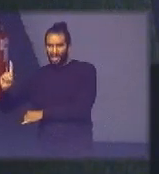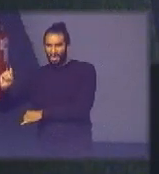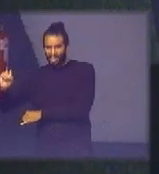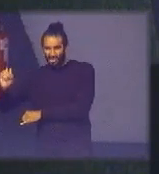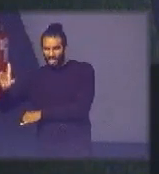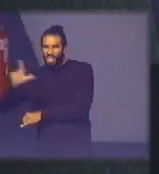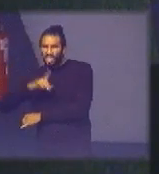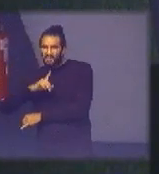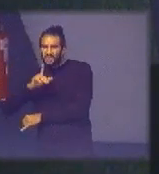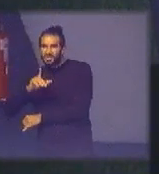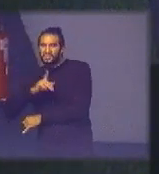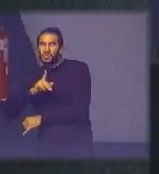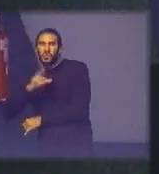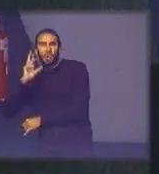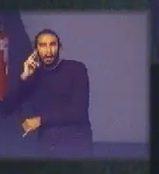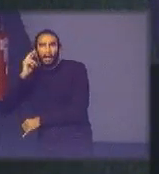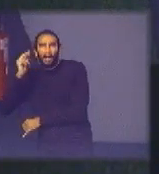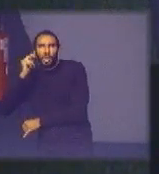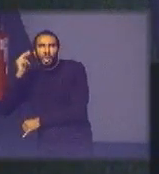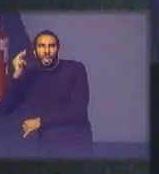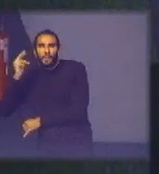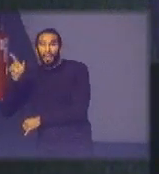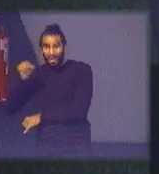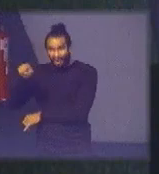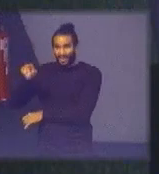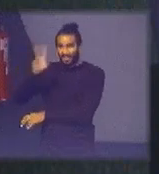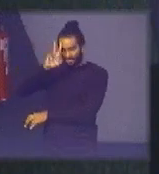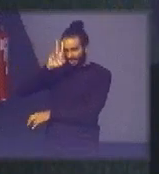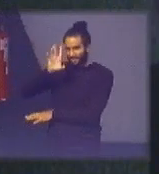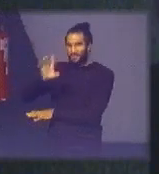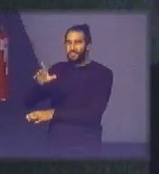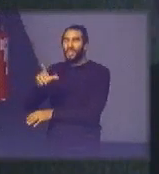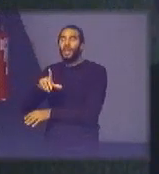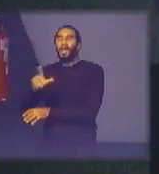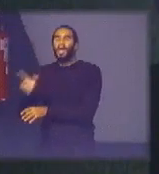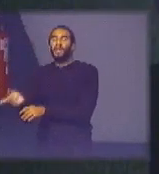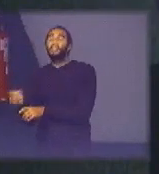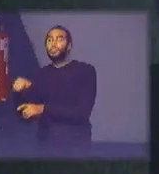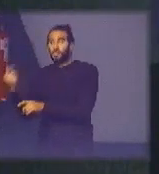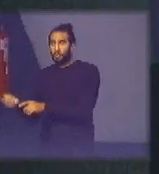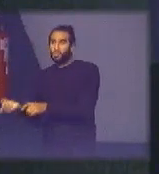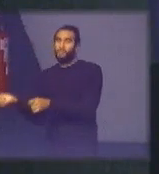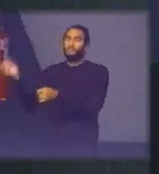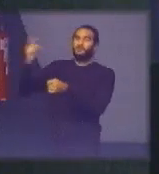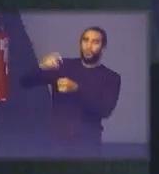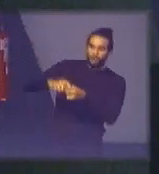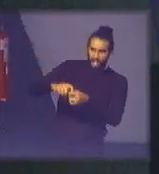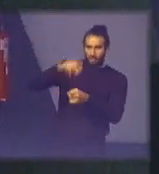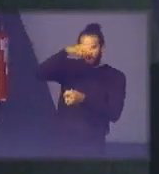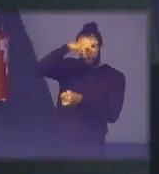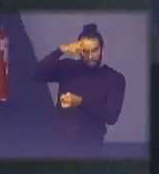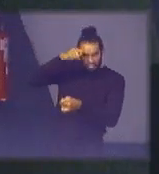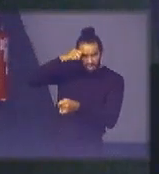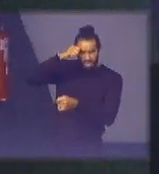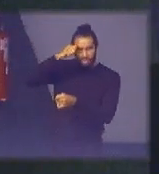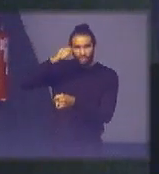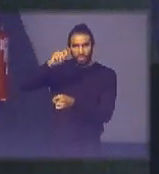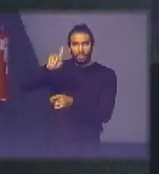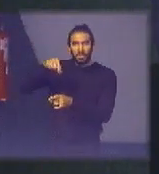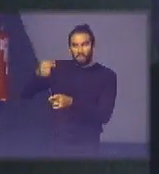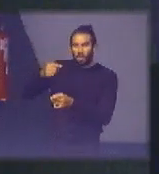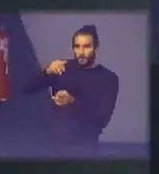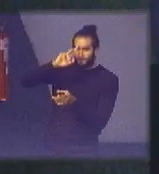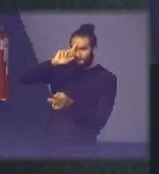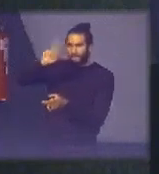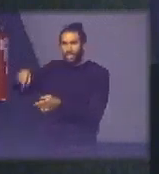aquele negócio aquele lá aí voltava e assinava lá o convênio ou mandava alguém assinar né isso aí deixa